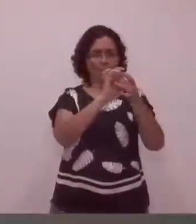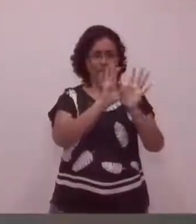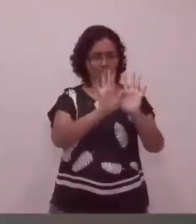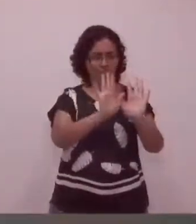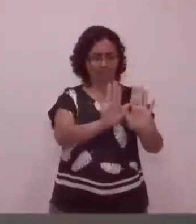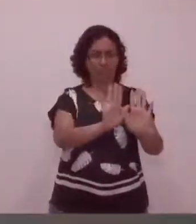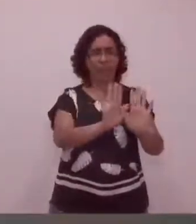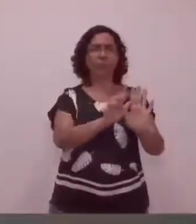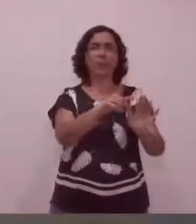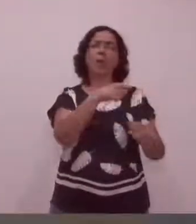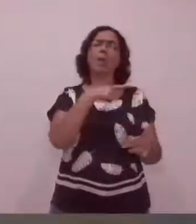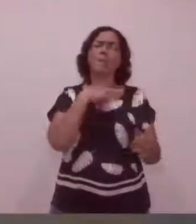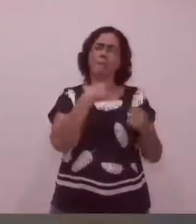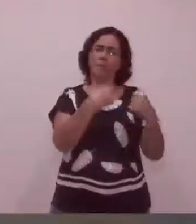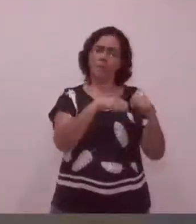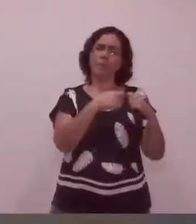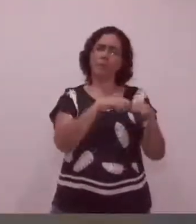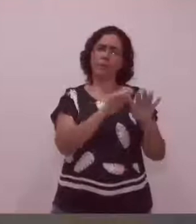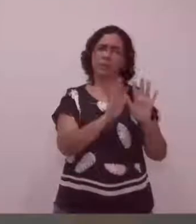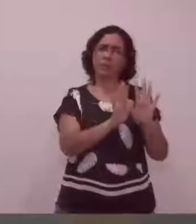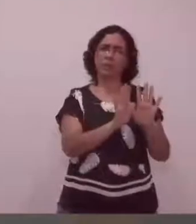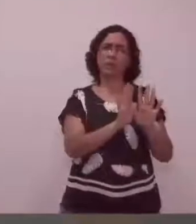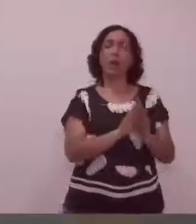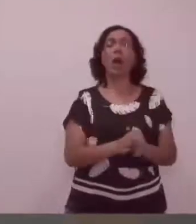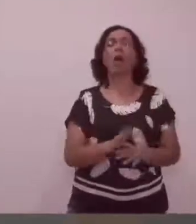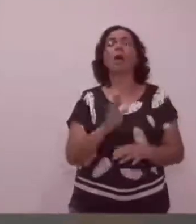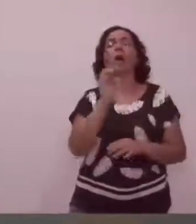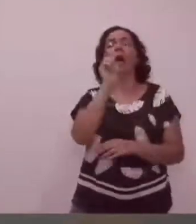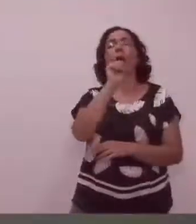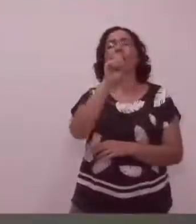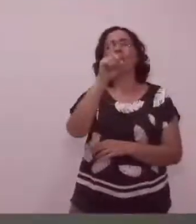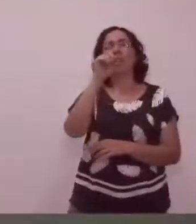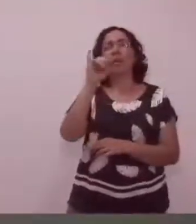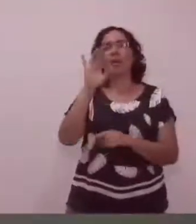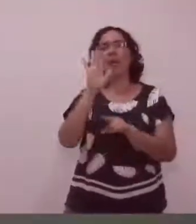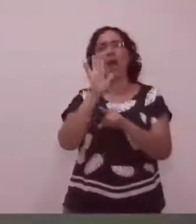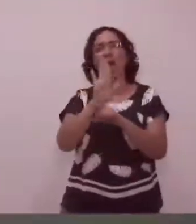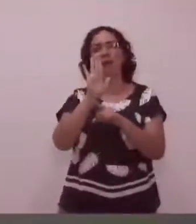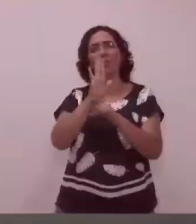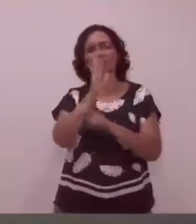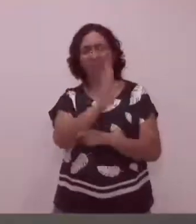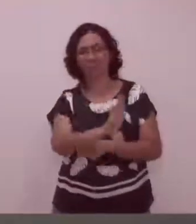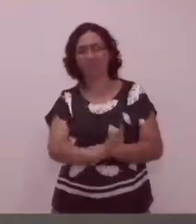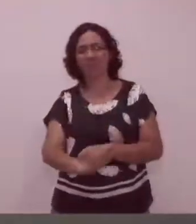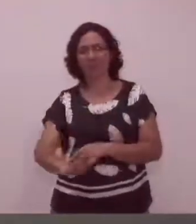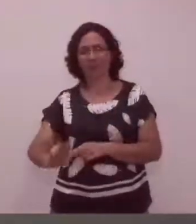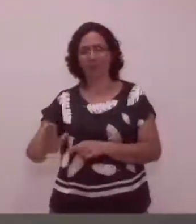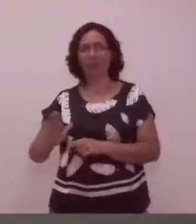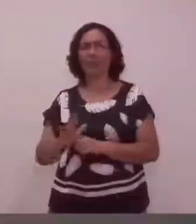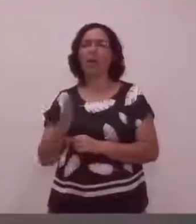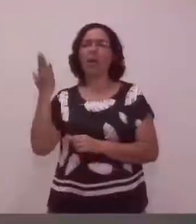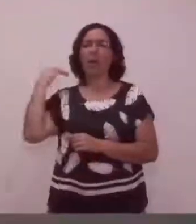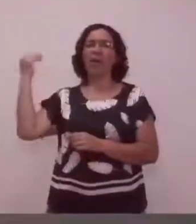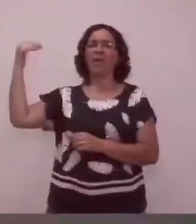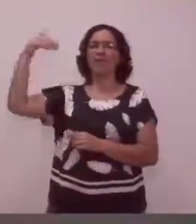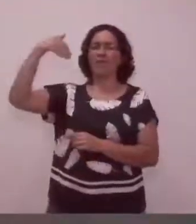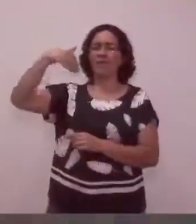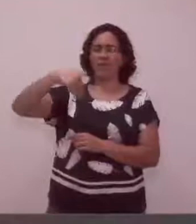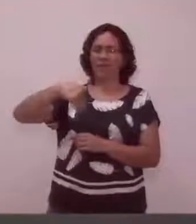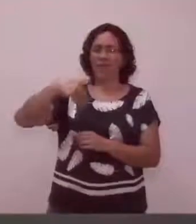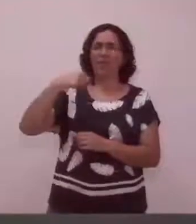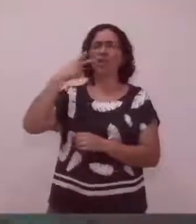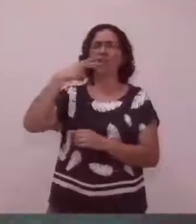para quem realmente necessitava. Auxiliares de educação. Então me parece, as auxiliares vieram a essa casa,